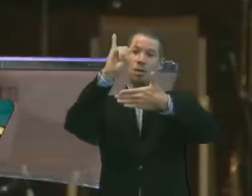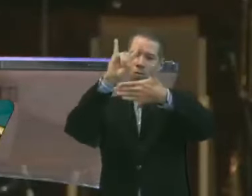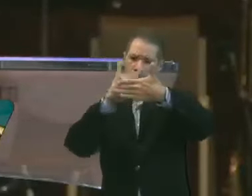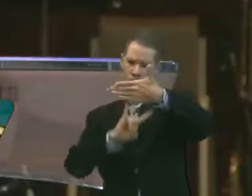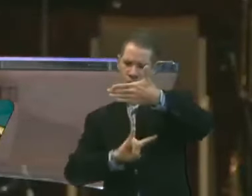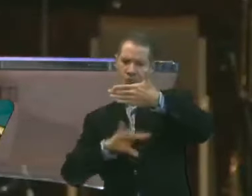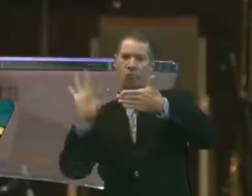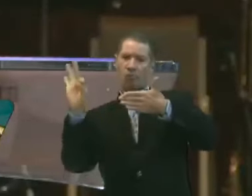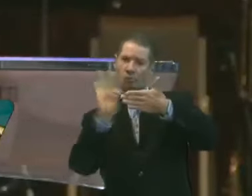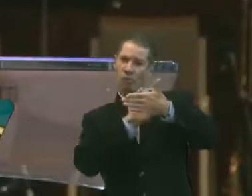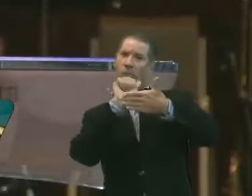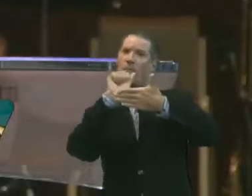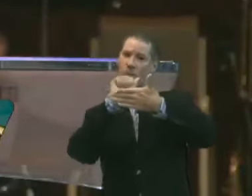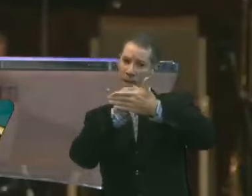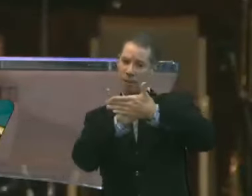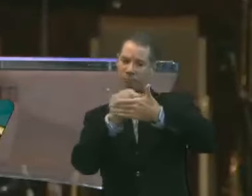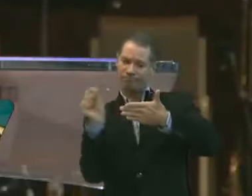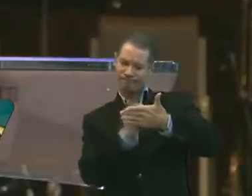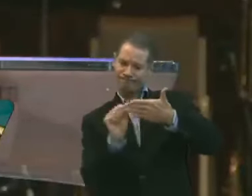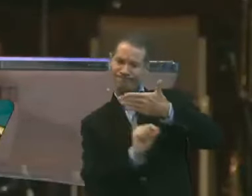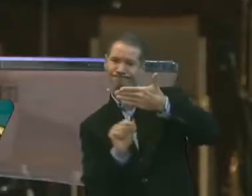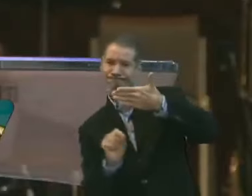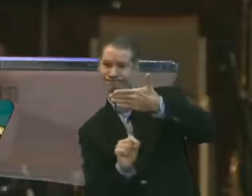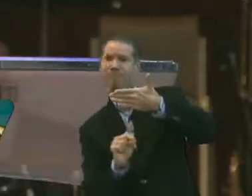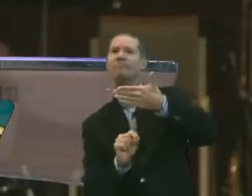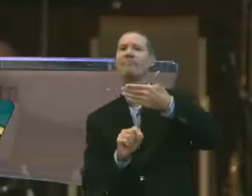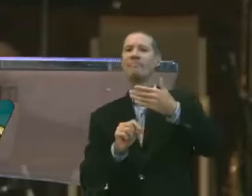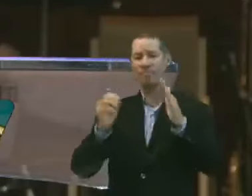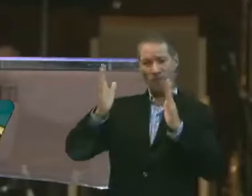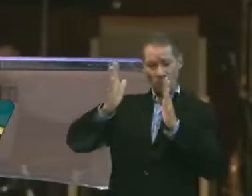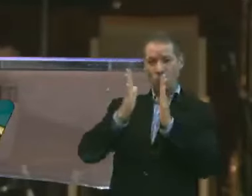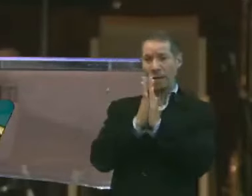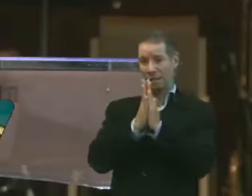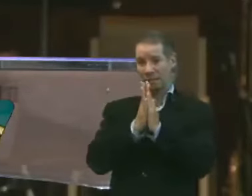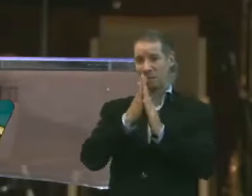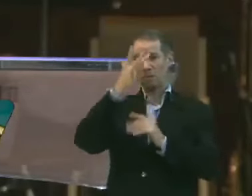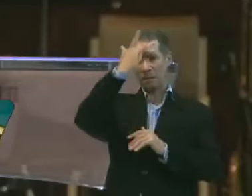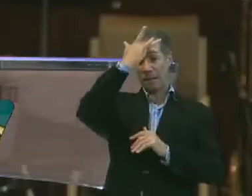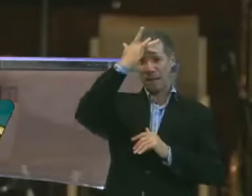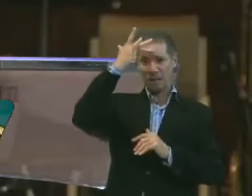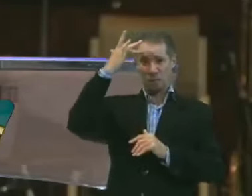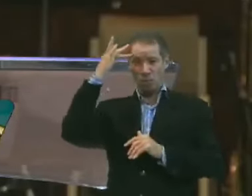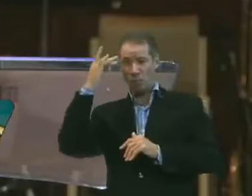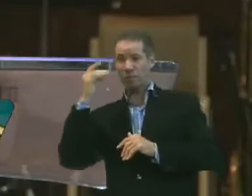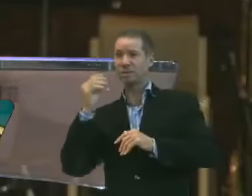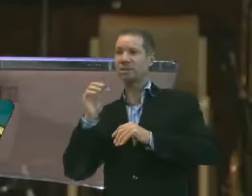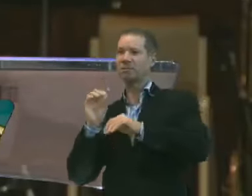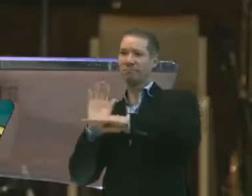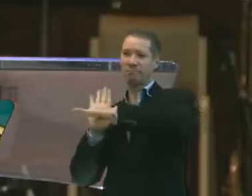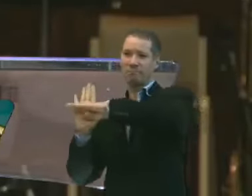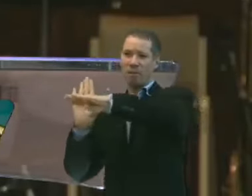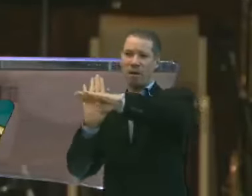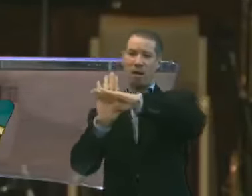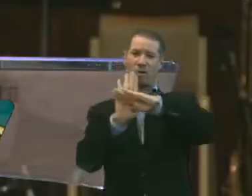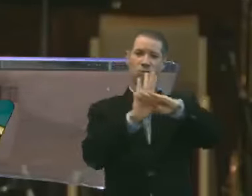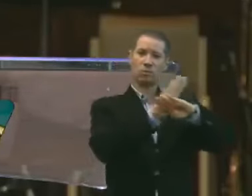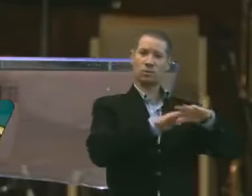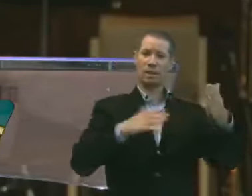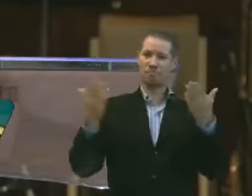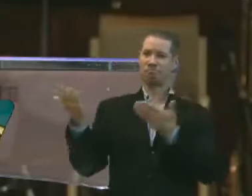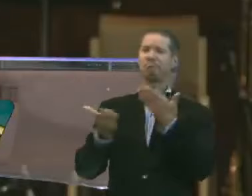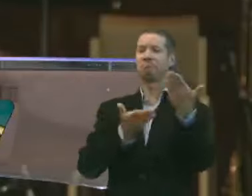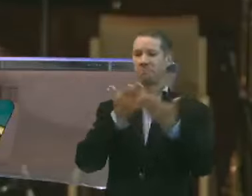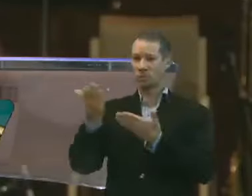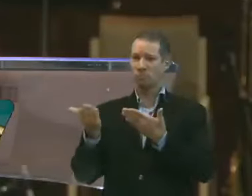E você vai ser. Acompanhado por alguém. Além dessa oração. Alguém vai ajudar. Essa semente de esperança. A